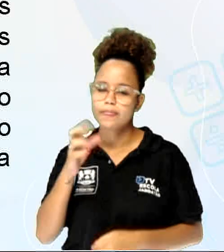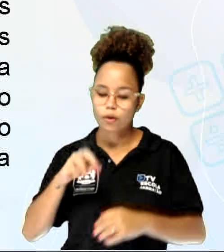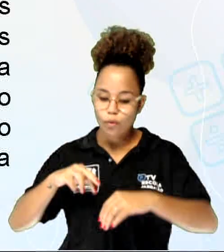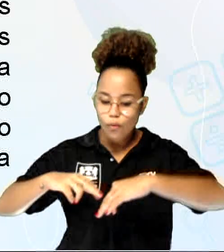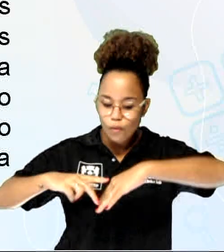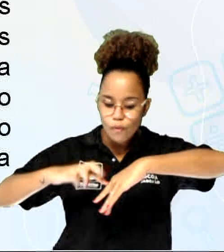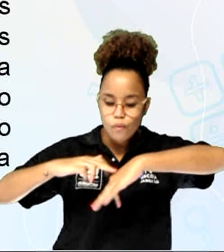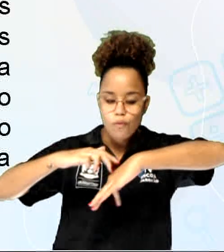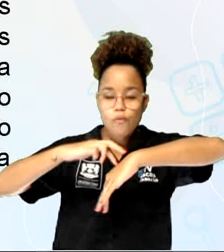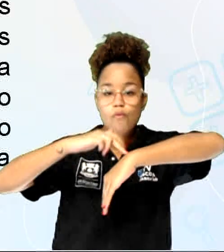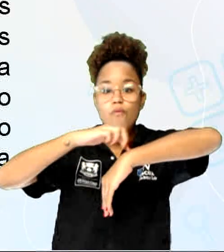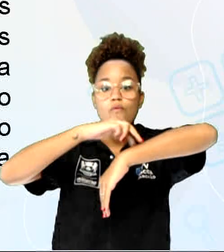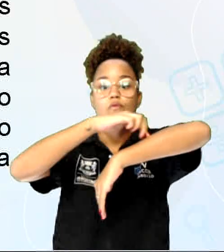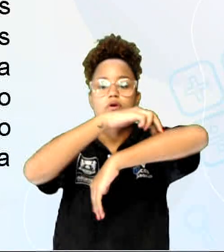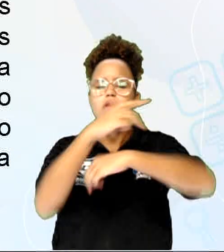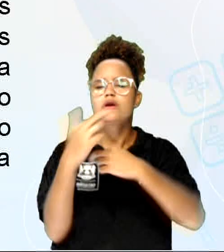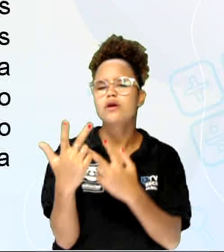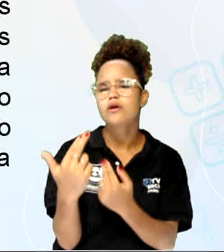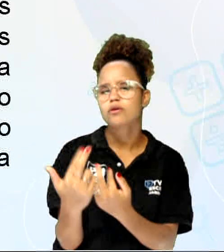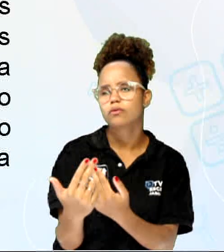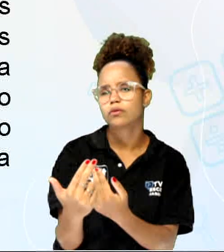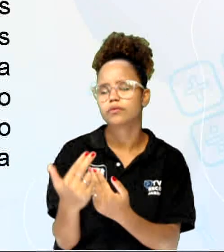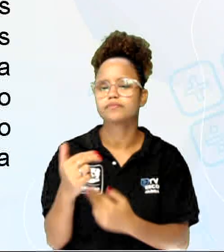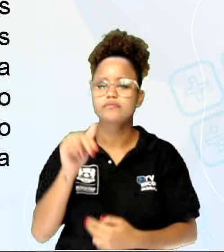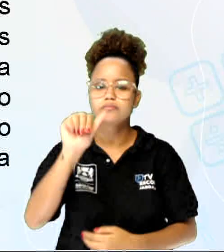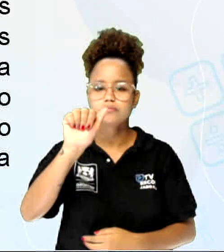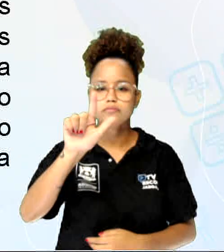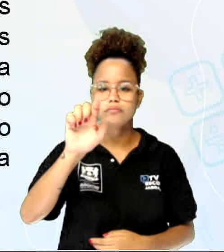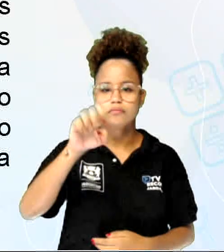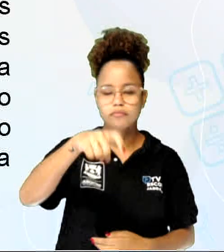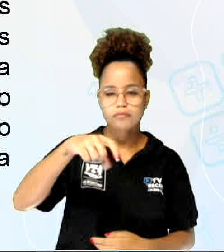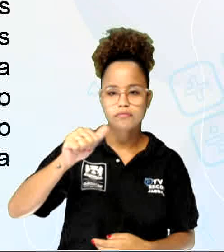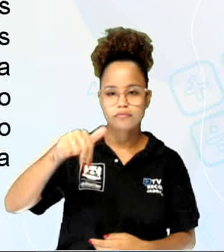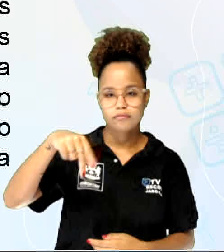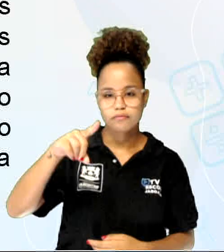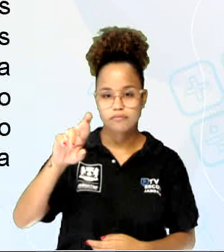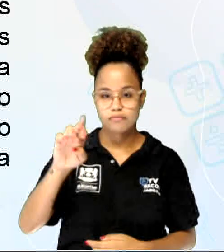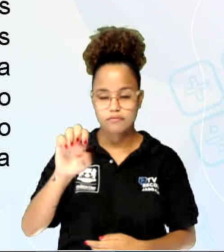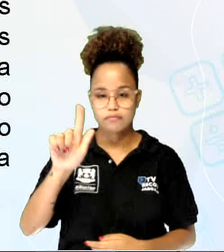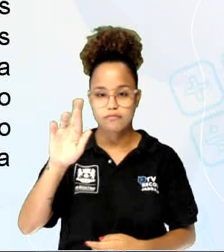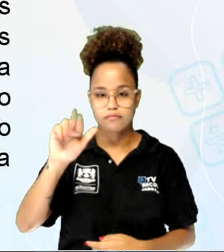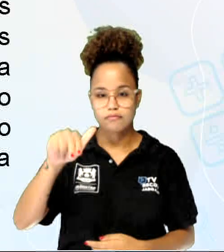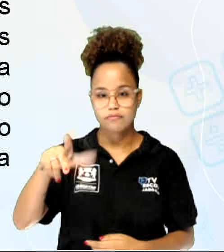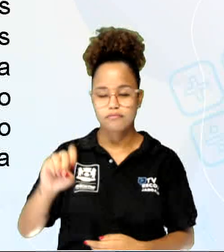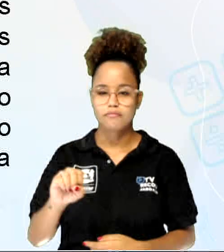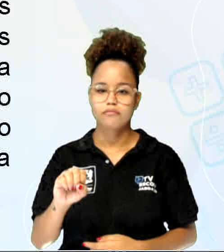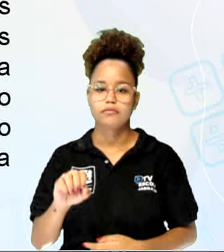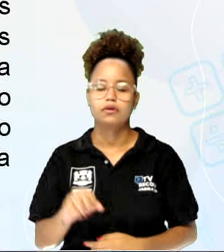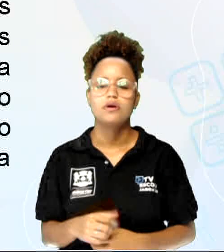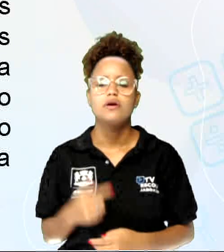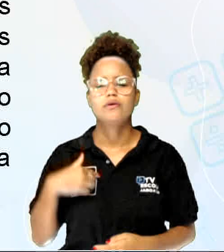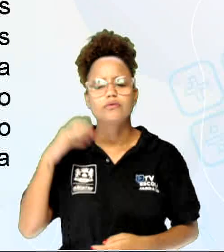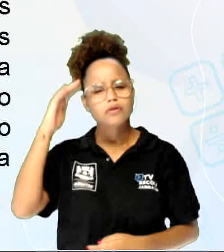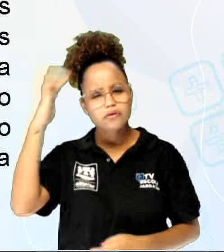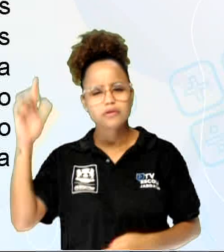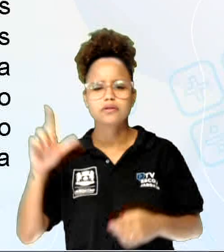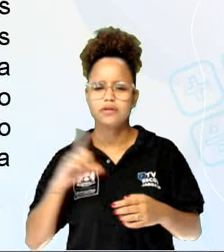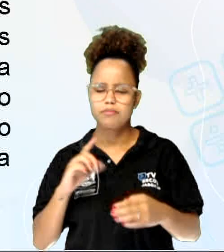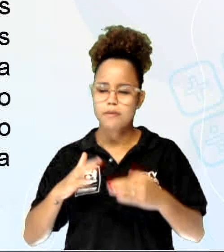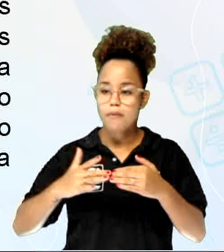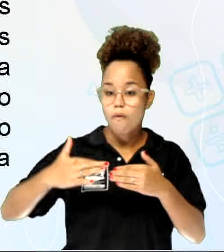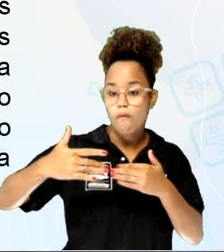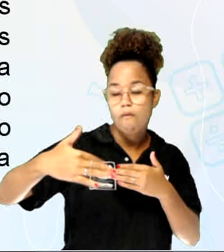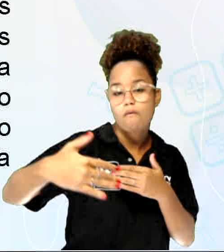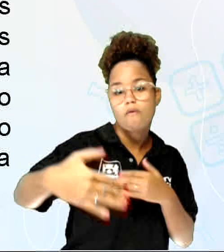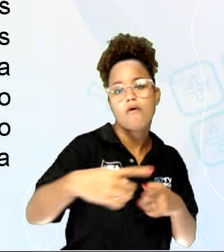com Alexandre o Grande para tocar Júpiter. Sonhava também em ir mais além do vale, mas